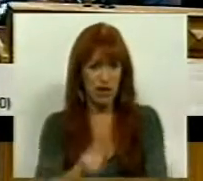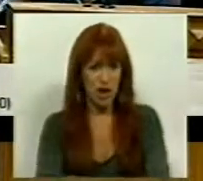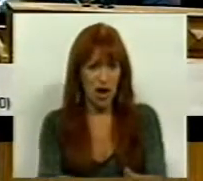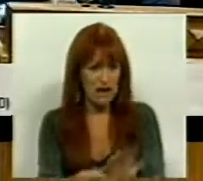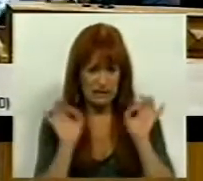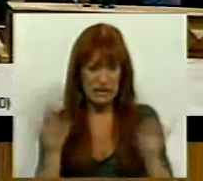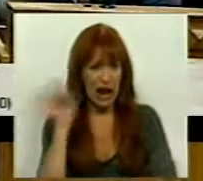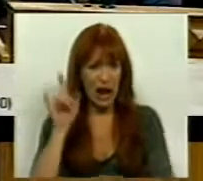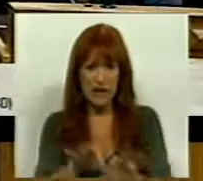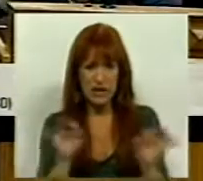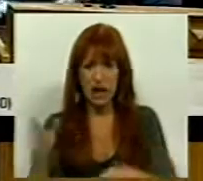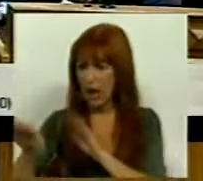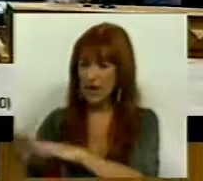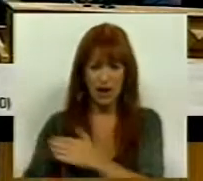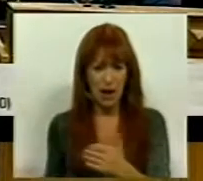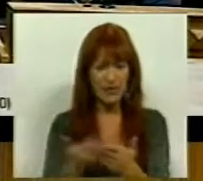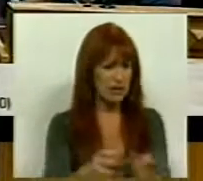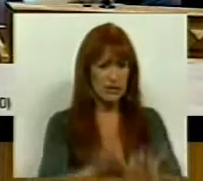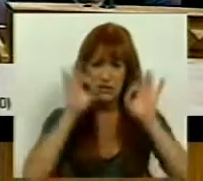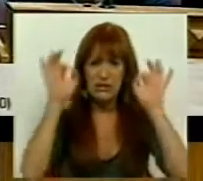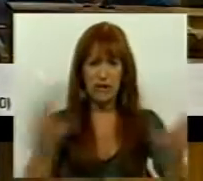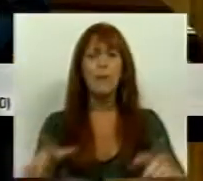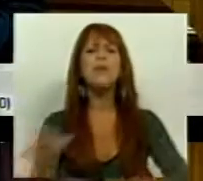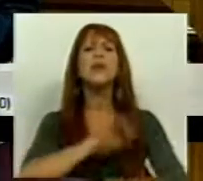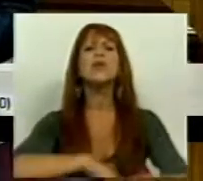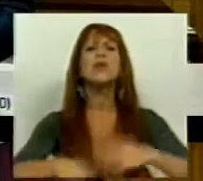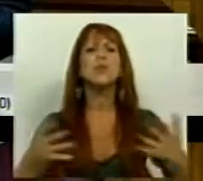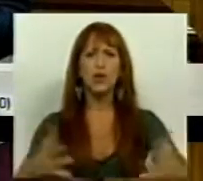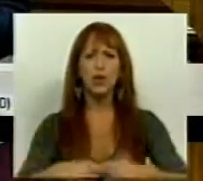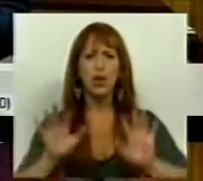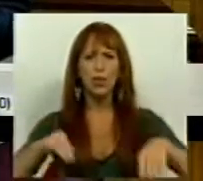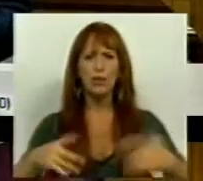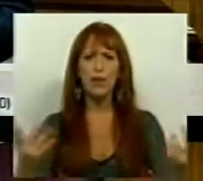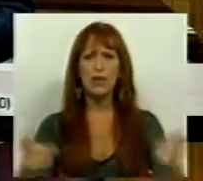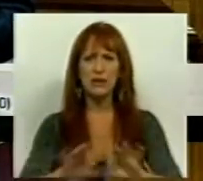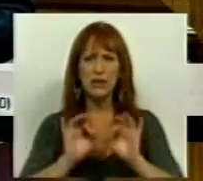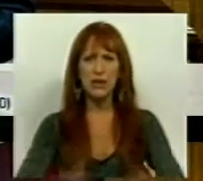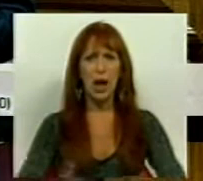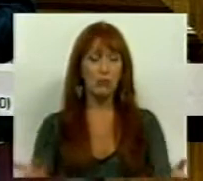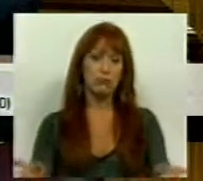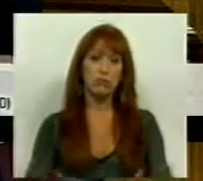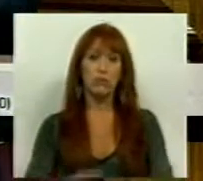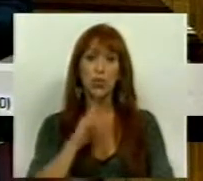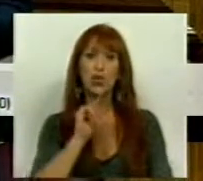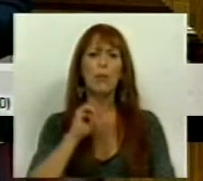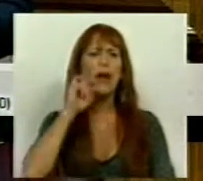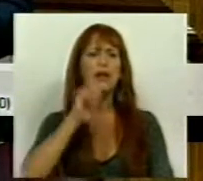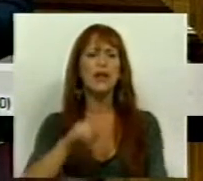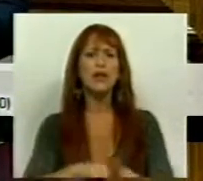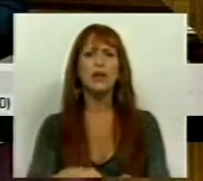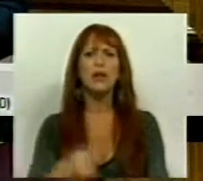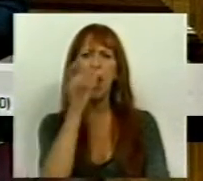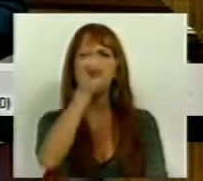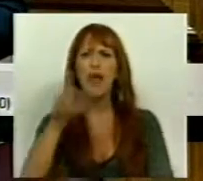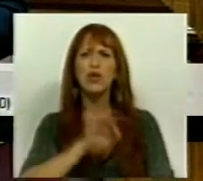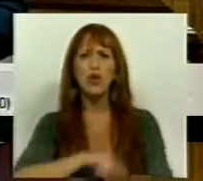exatamente o mesmo que a direita aqui nos apresentou. Srs. Deputados, termino como chamando a atenção para as